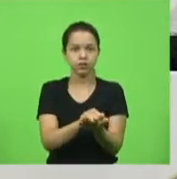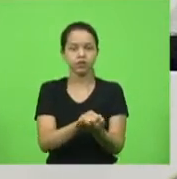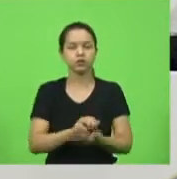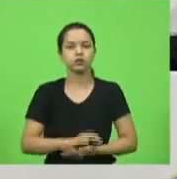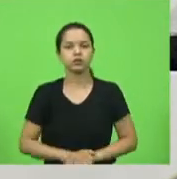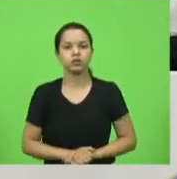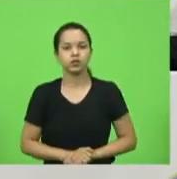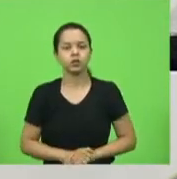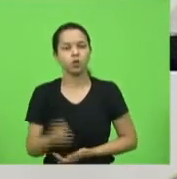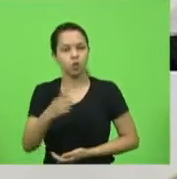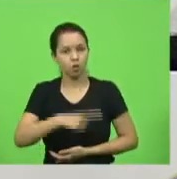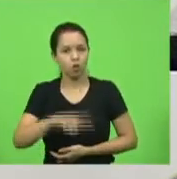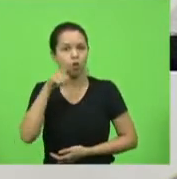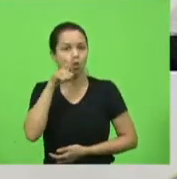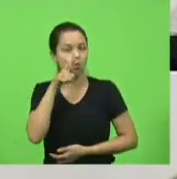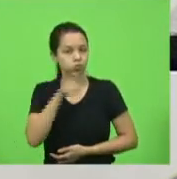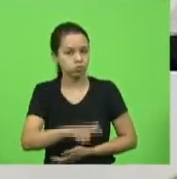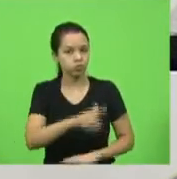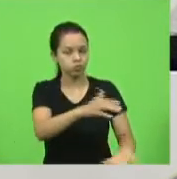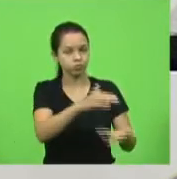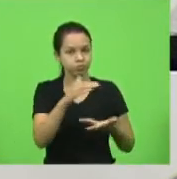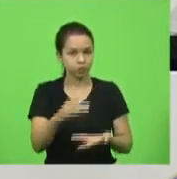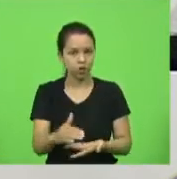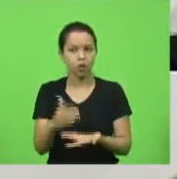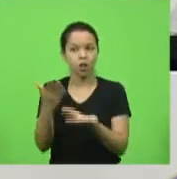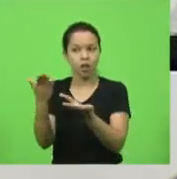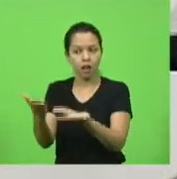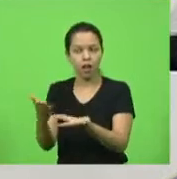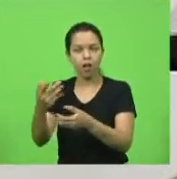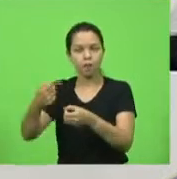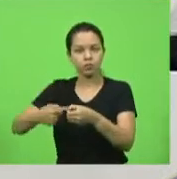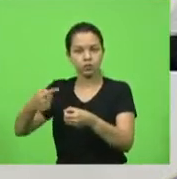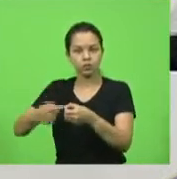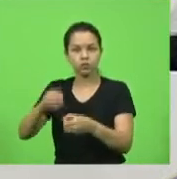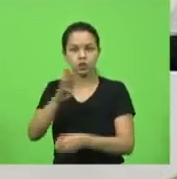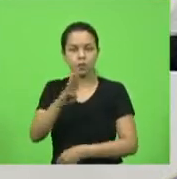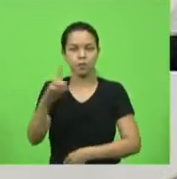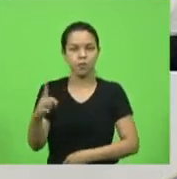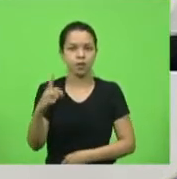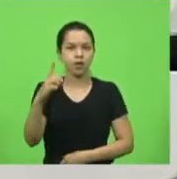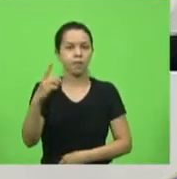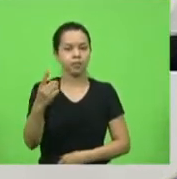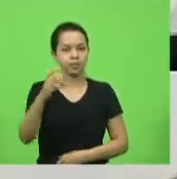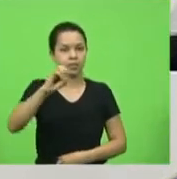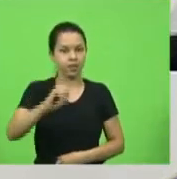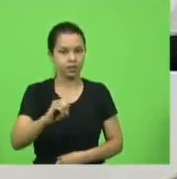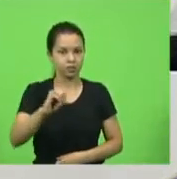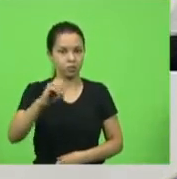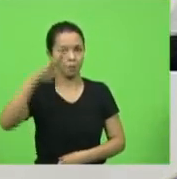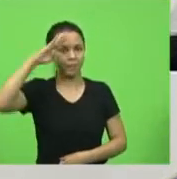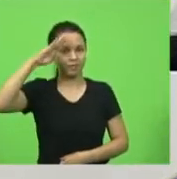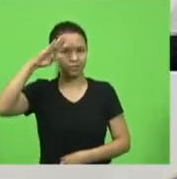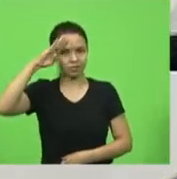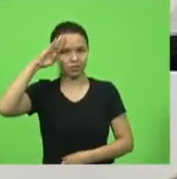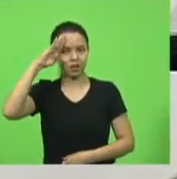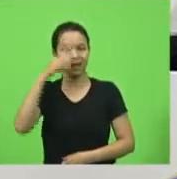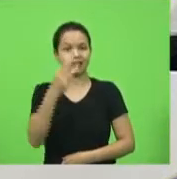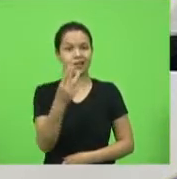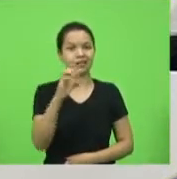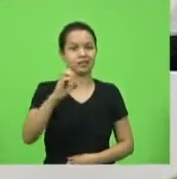conseguimos, ainda para o município de Blumenau, para o décimo batalhão, 300 mil reais.